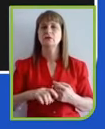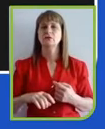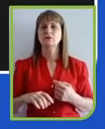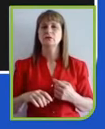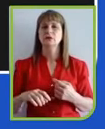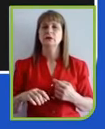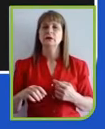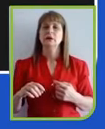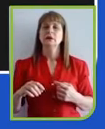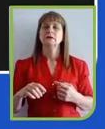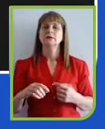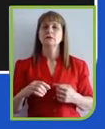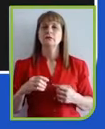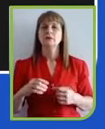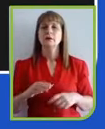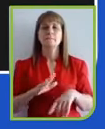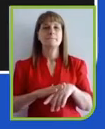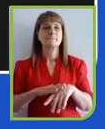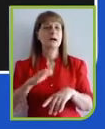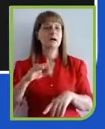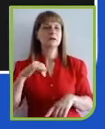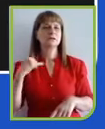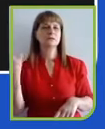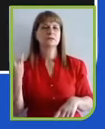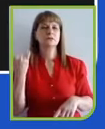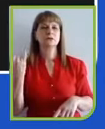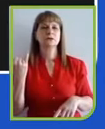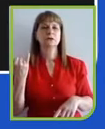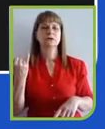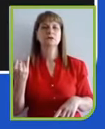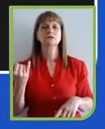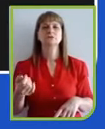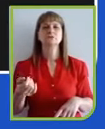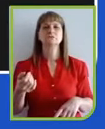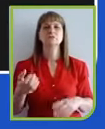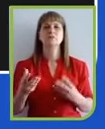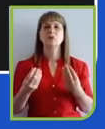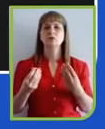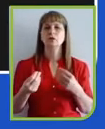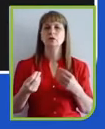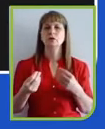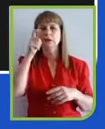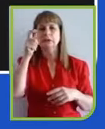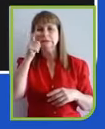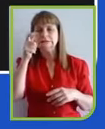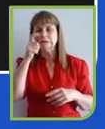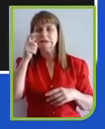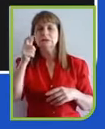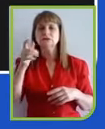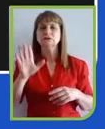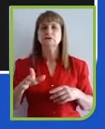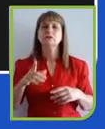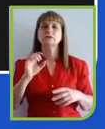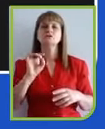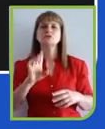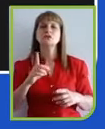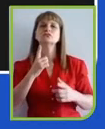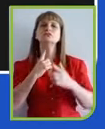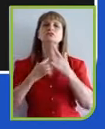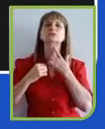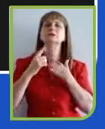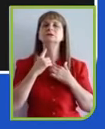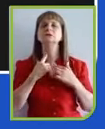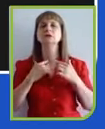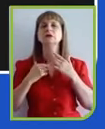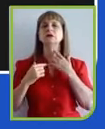que está ganhando força no Brasil. O fato é, aqui há mais um desejo baseado nos fatos, porque,